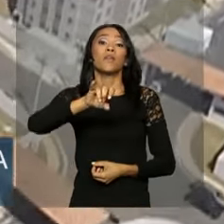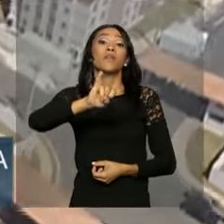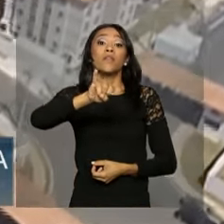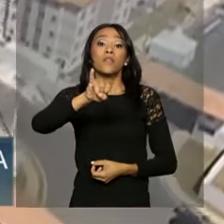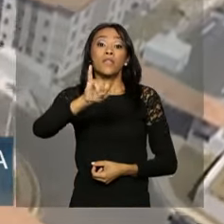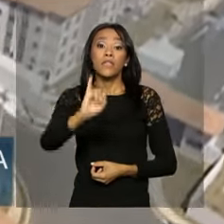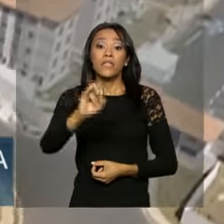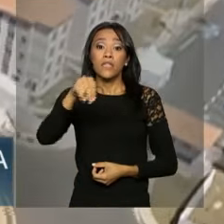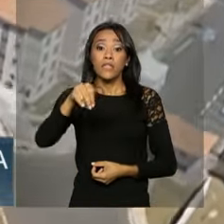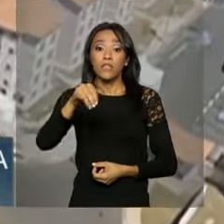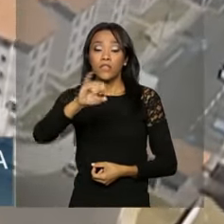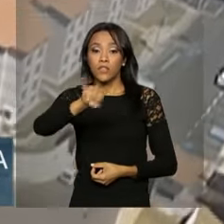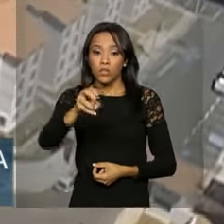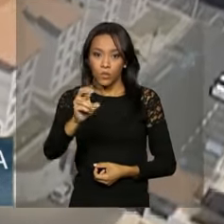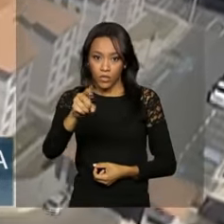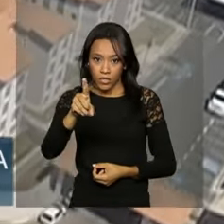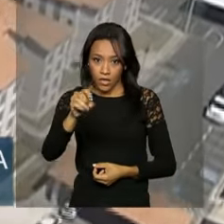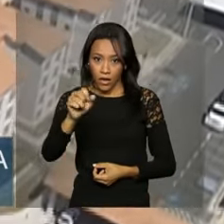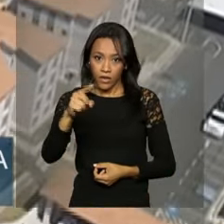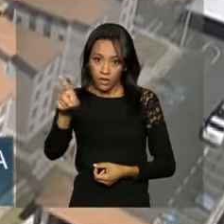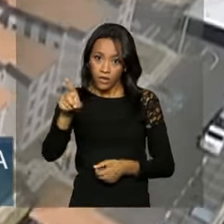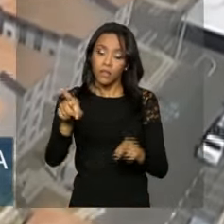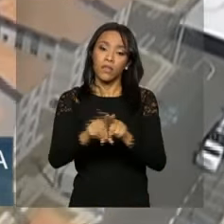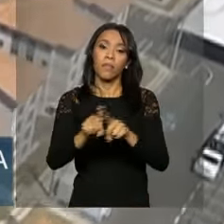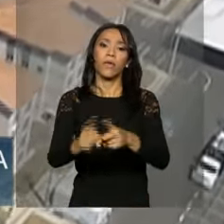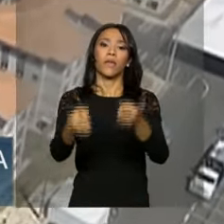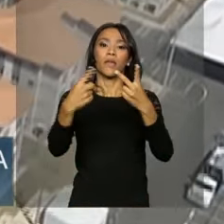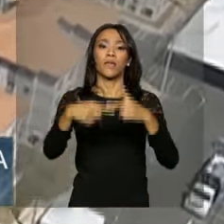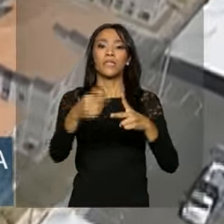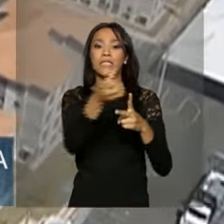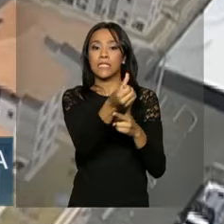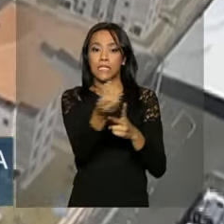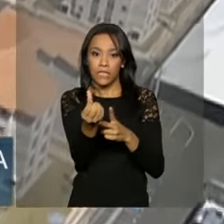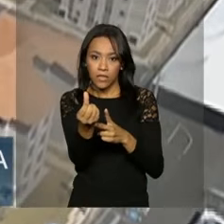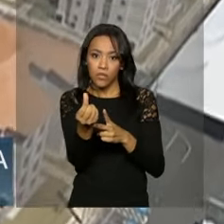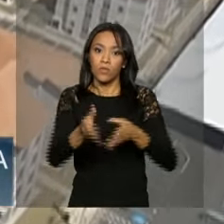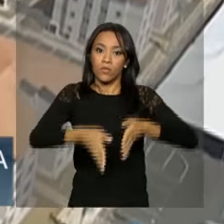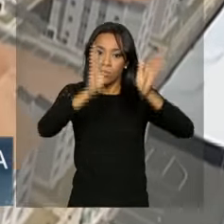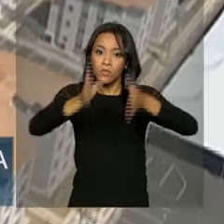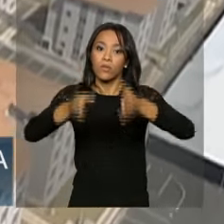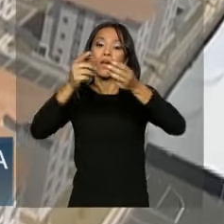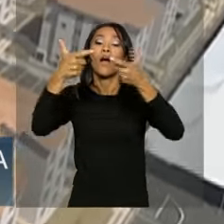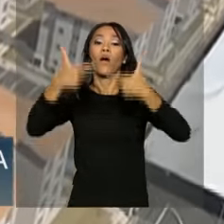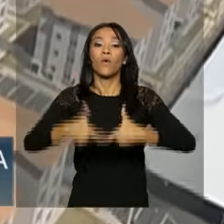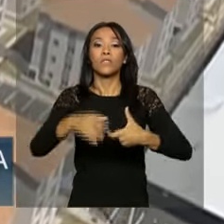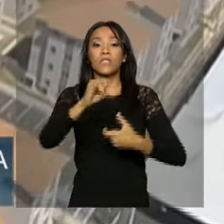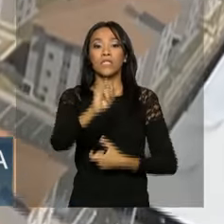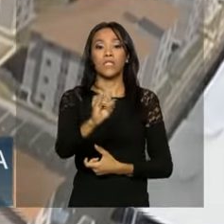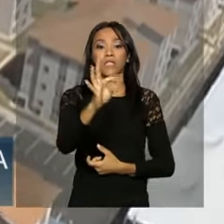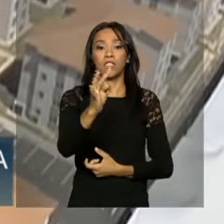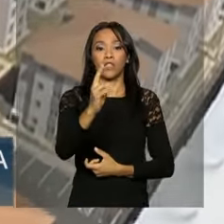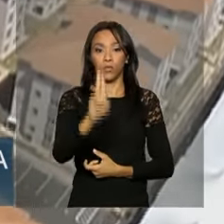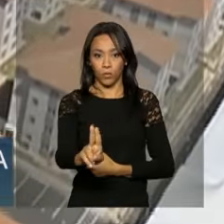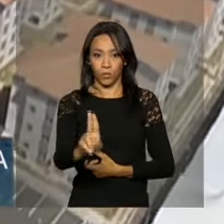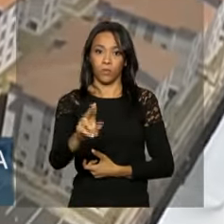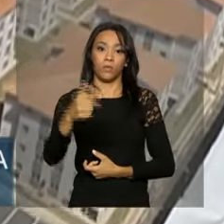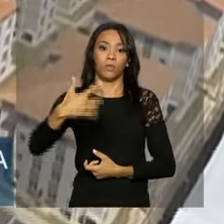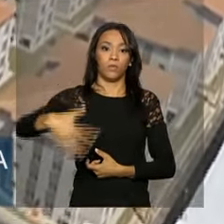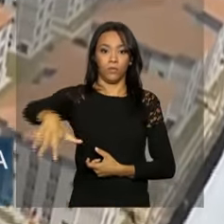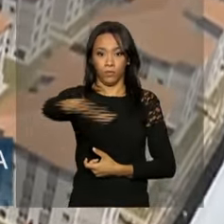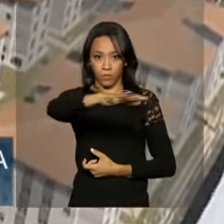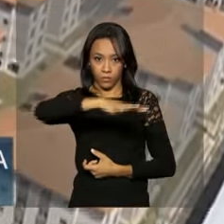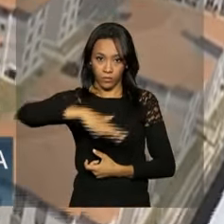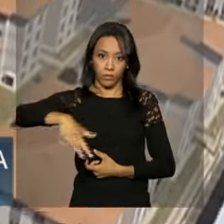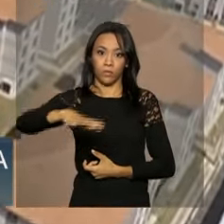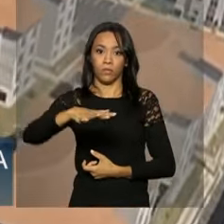Horizonte 1 e 2, e também 600 apartamentos em Itu, nos condomínios Alpes de